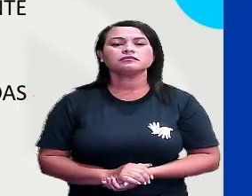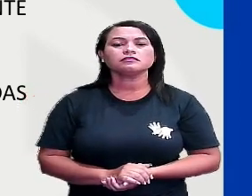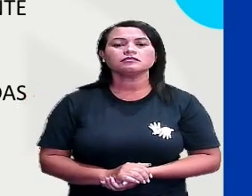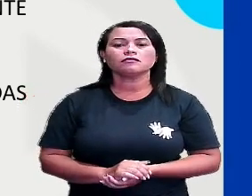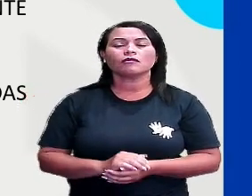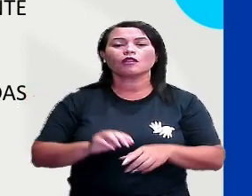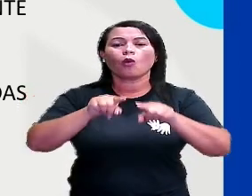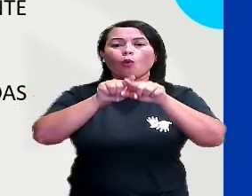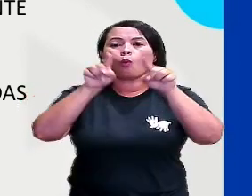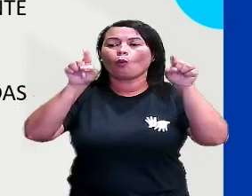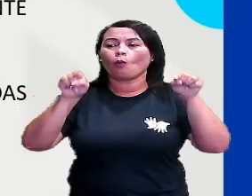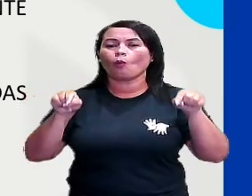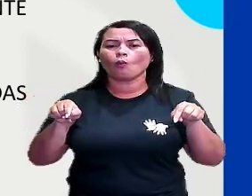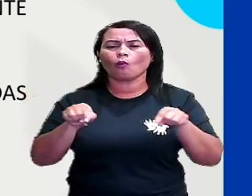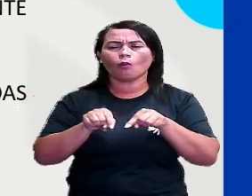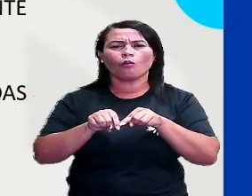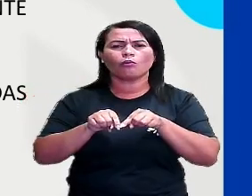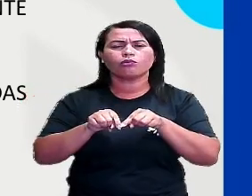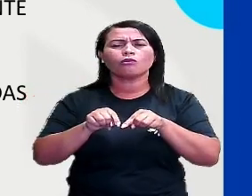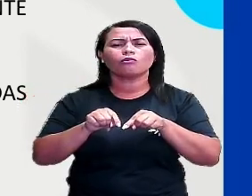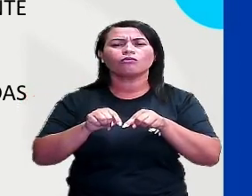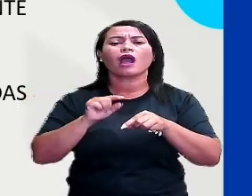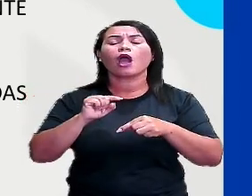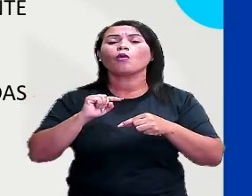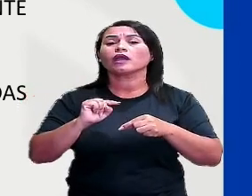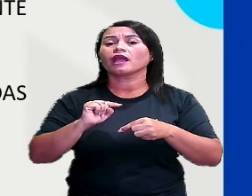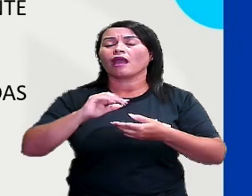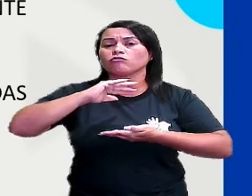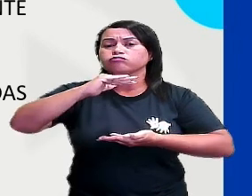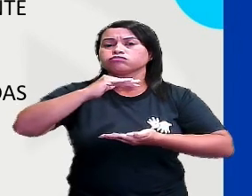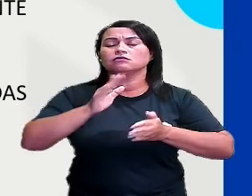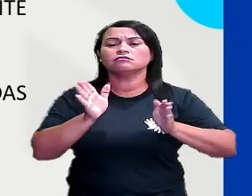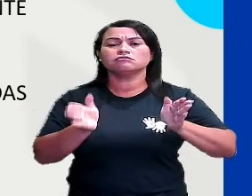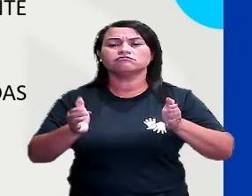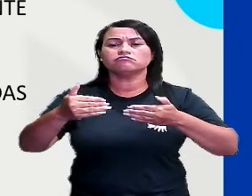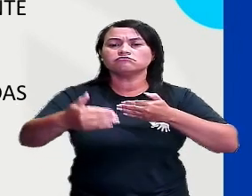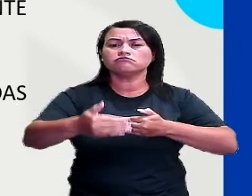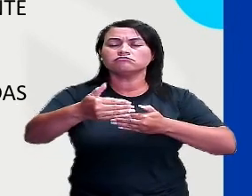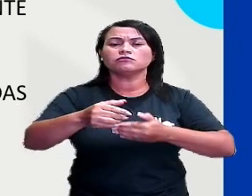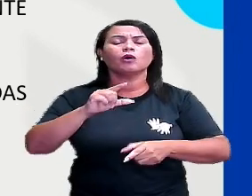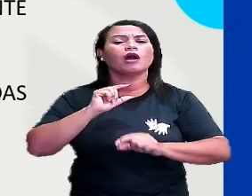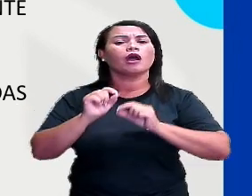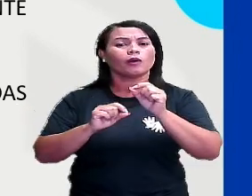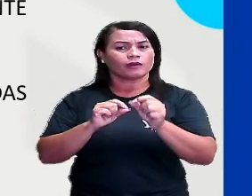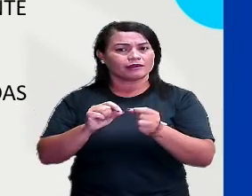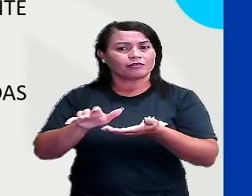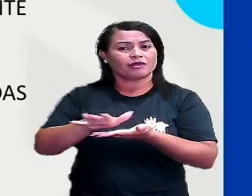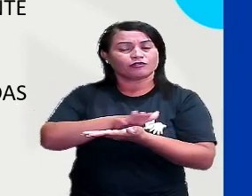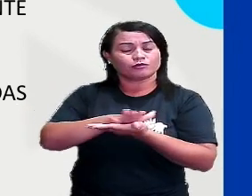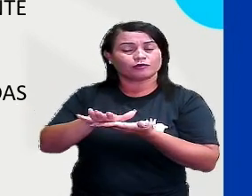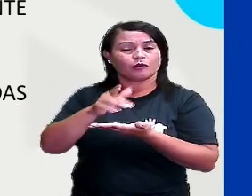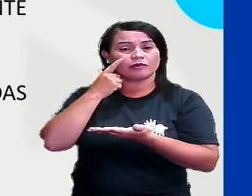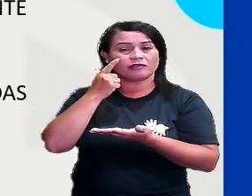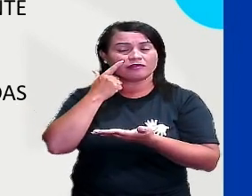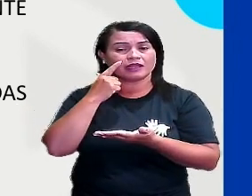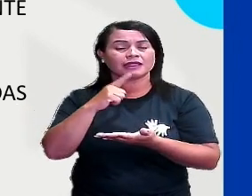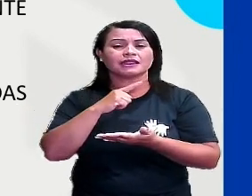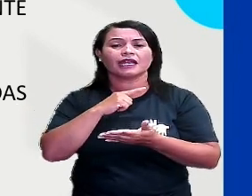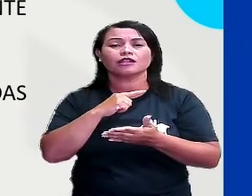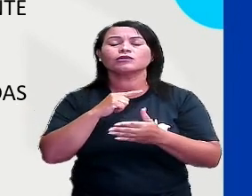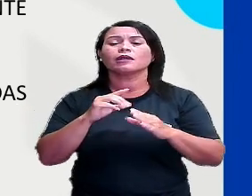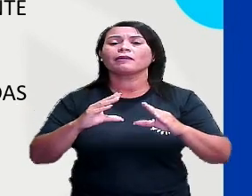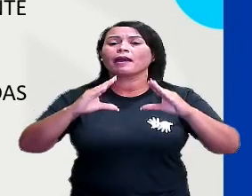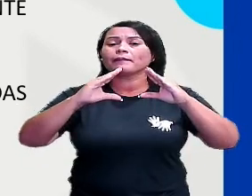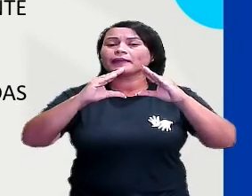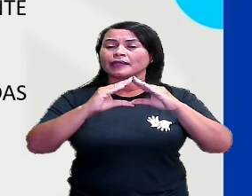é um sólido geométrico formado exclusivamente pela figura plana quadrado. A pirâmide de